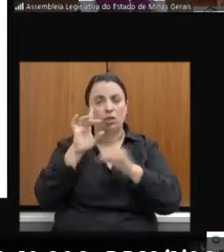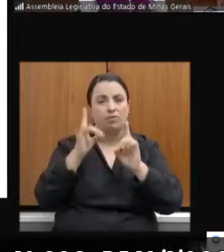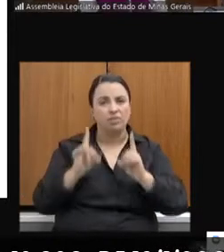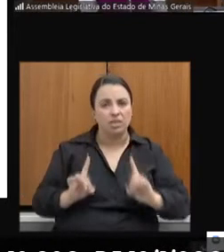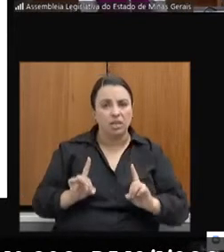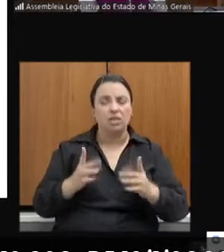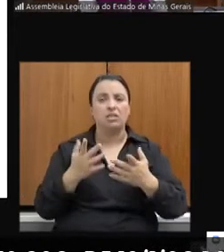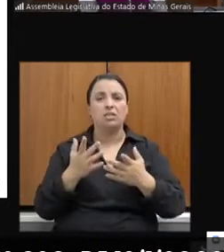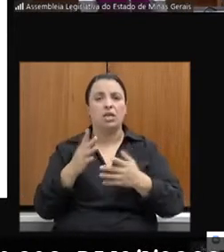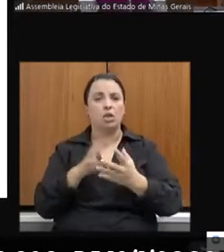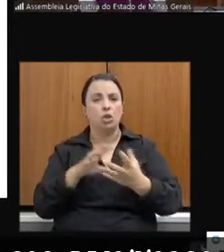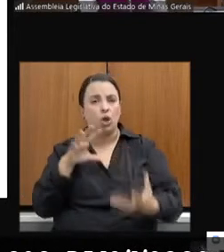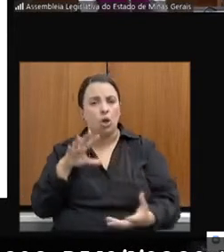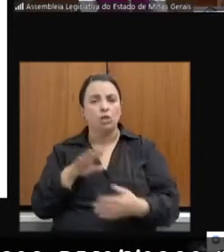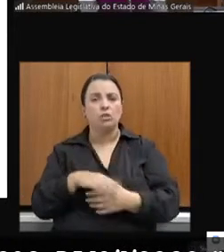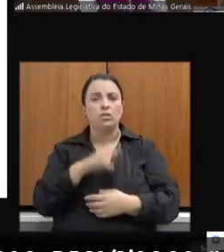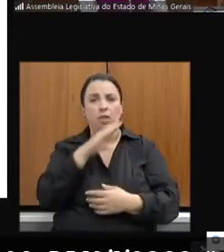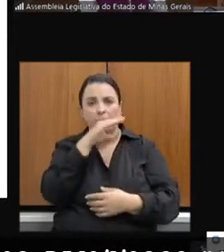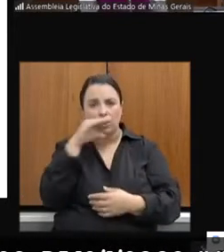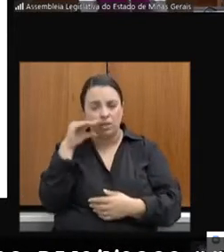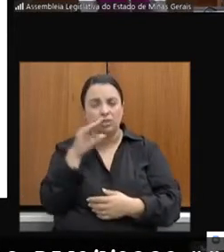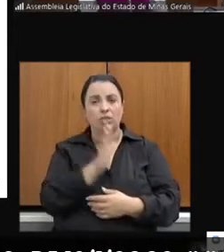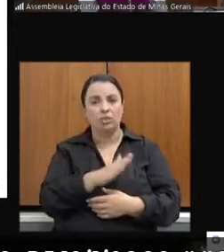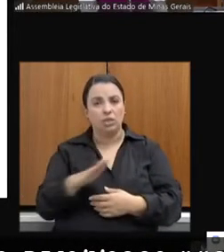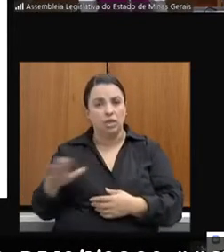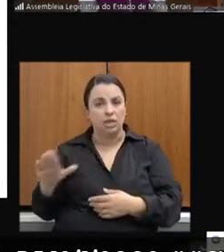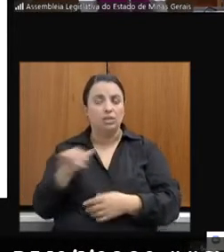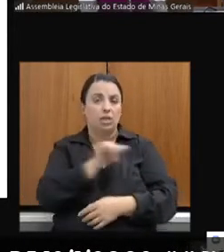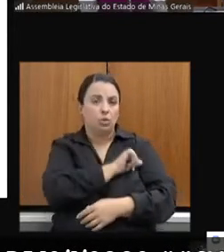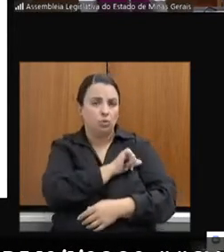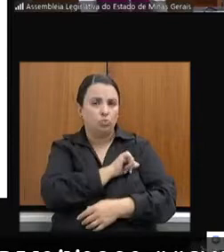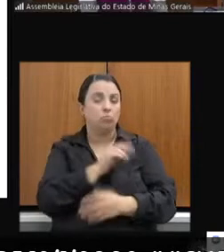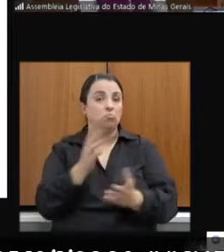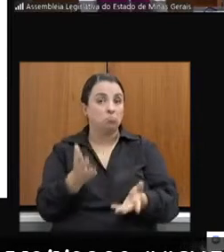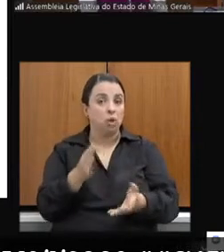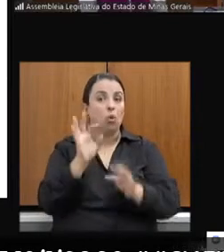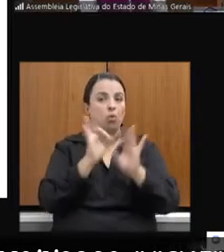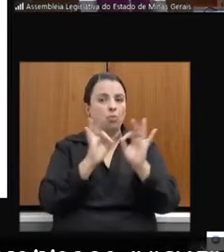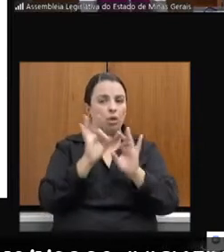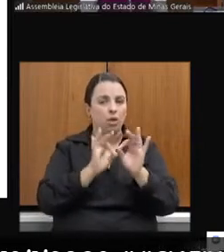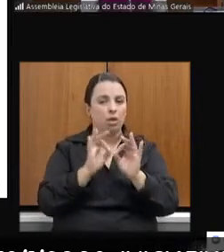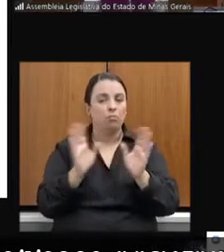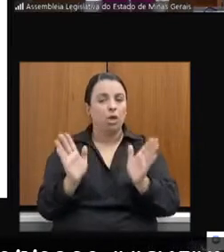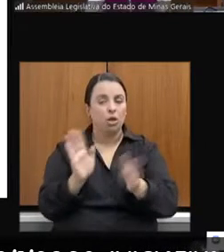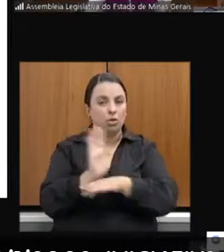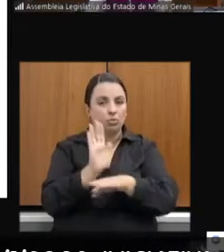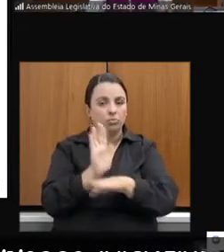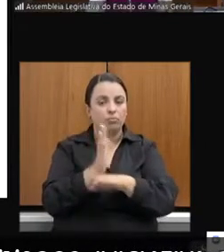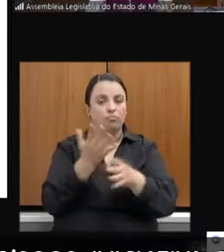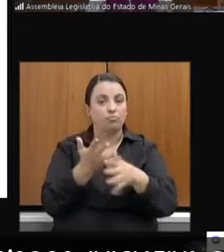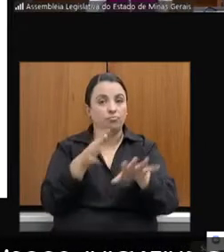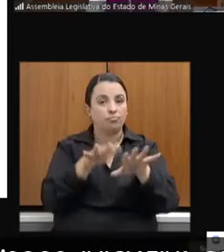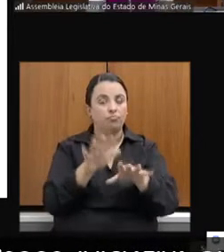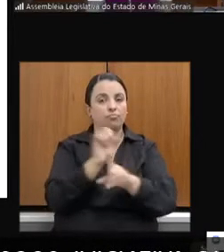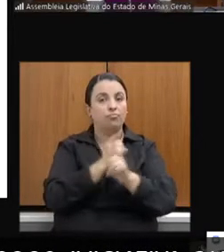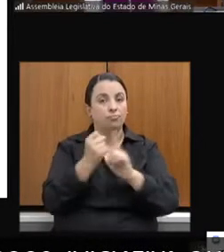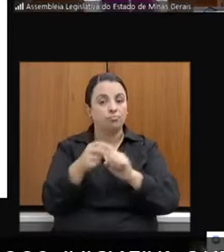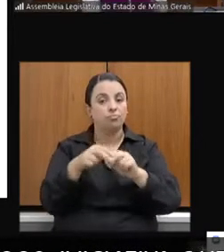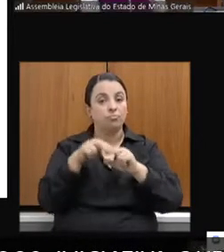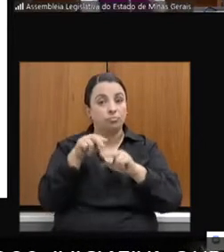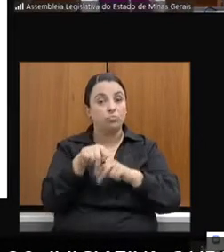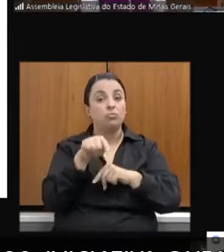idosos, alunos. Ou seja, o programa contribuiu para a inclusão social por meio do esporte? Essa era uma questão que a gente